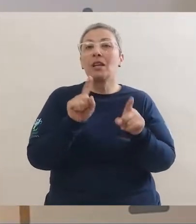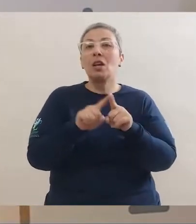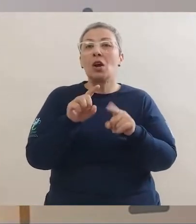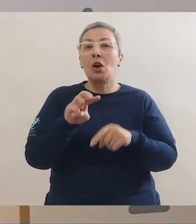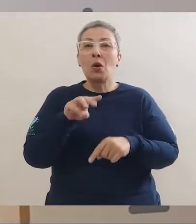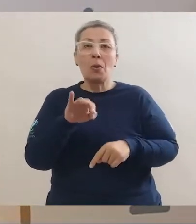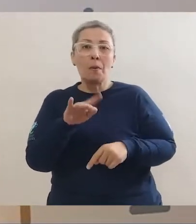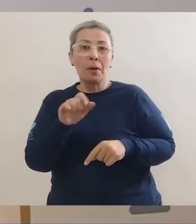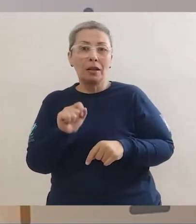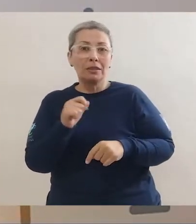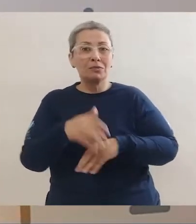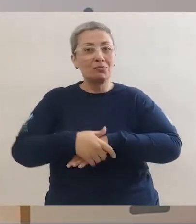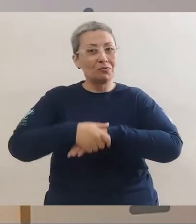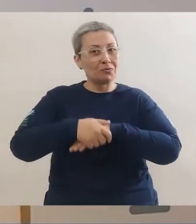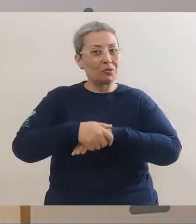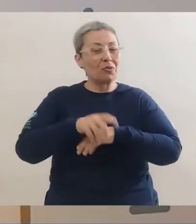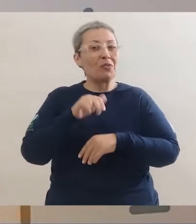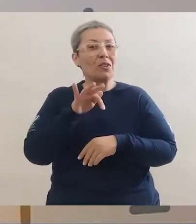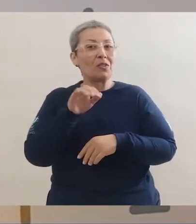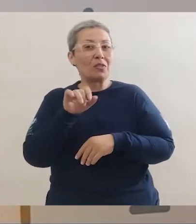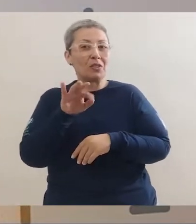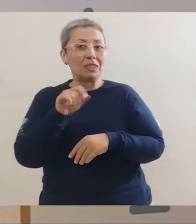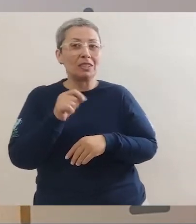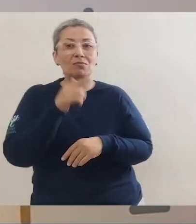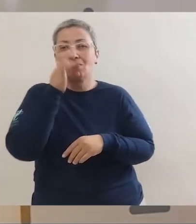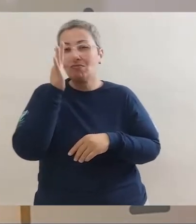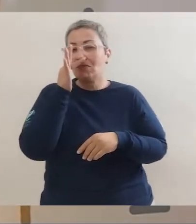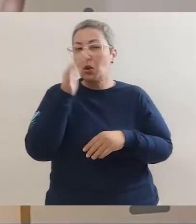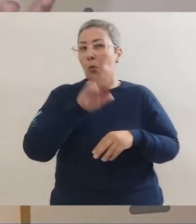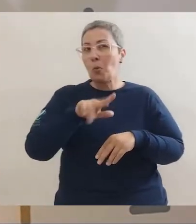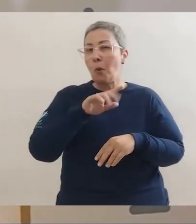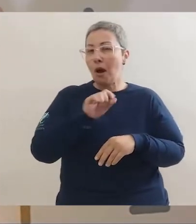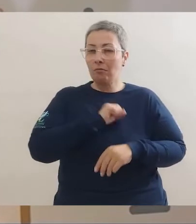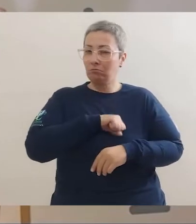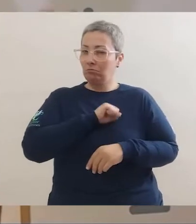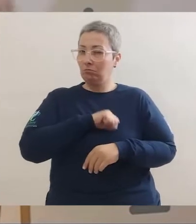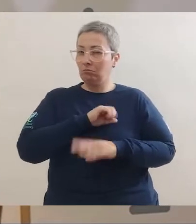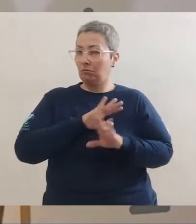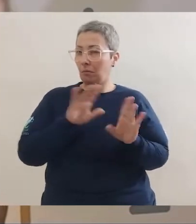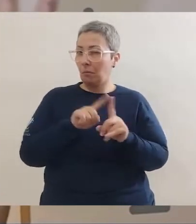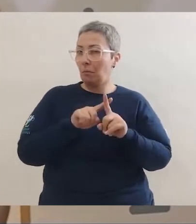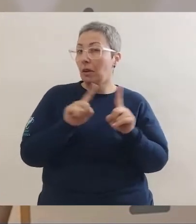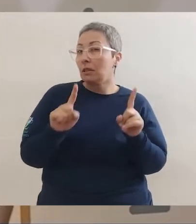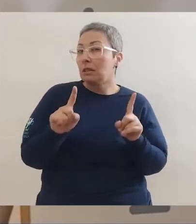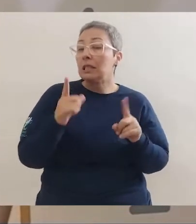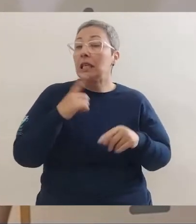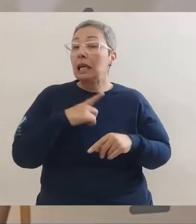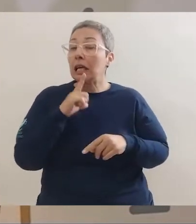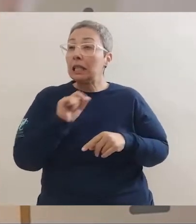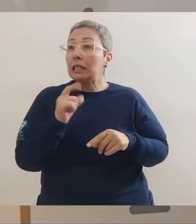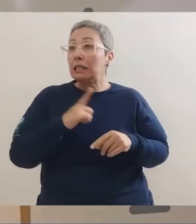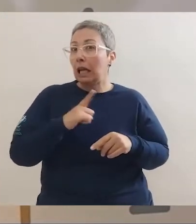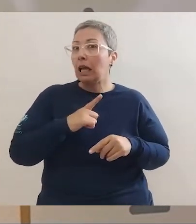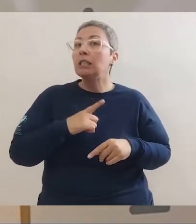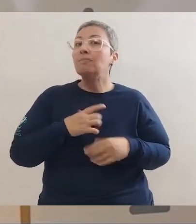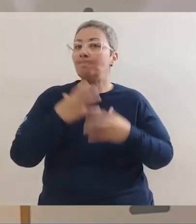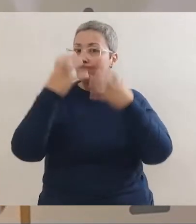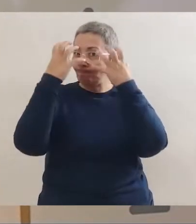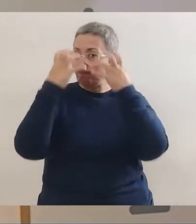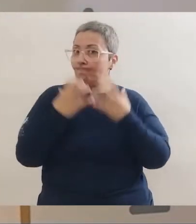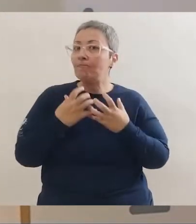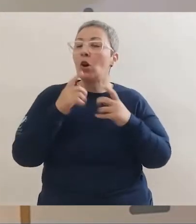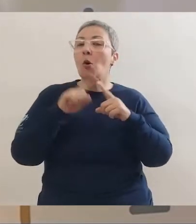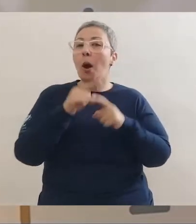encontrando com a Comade Florzinha. A Comade Florzinha não é malvada, mas